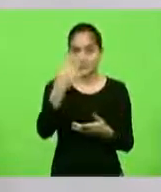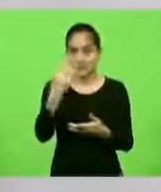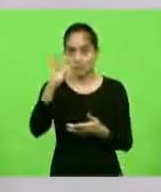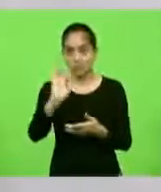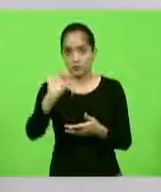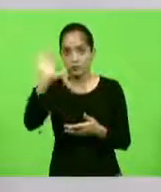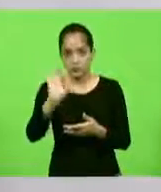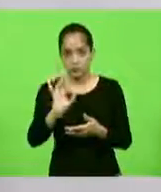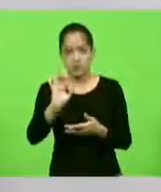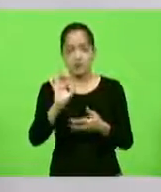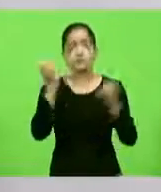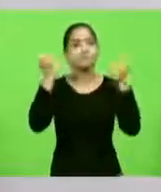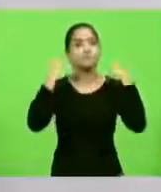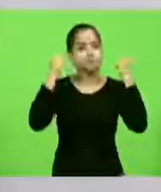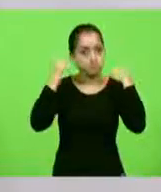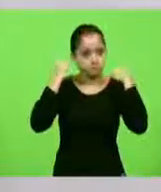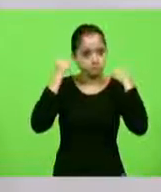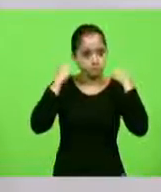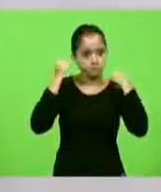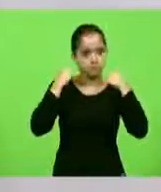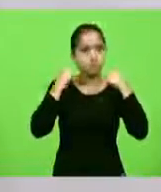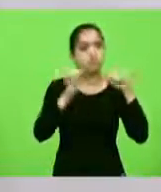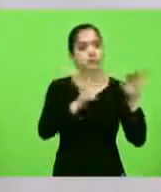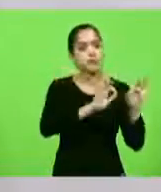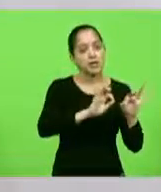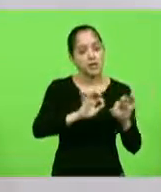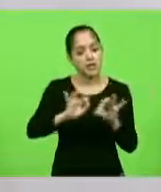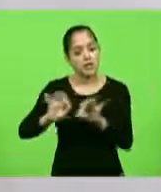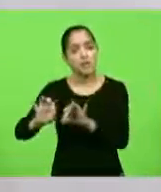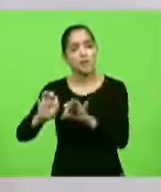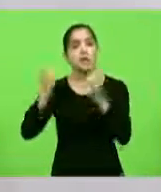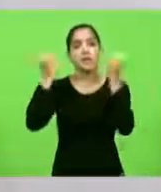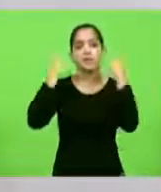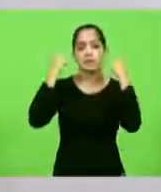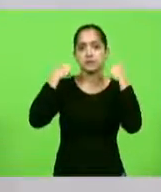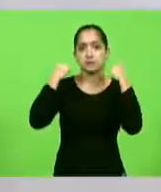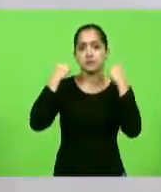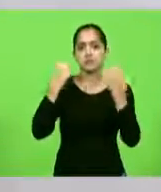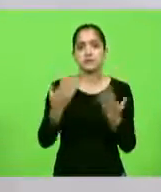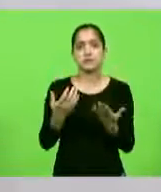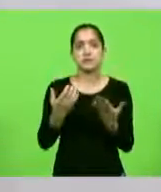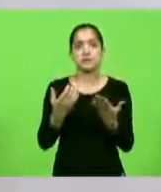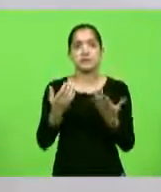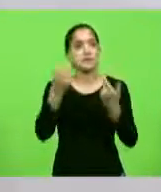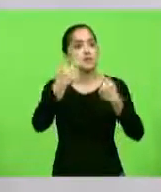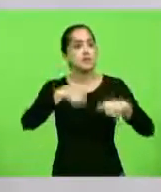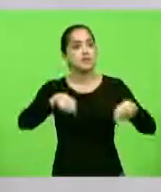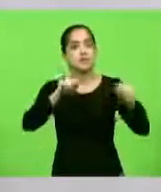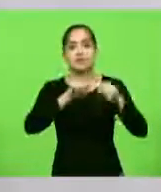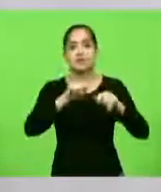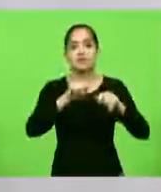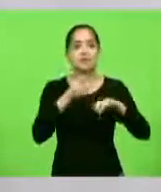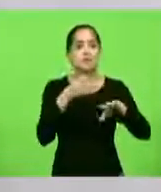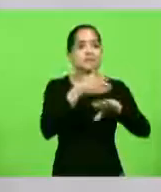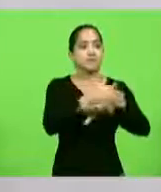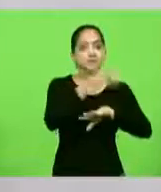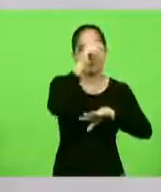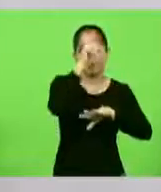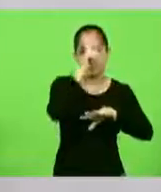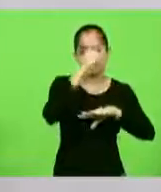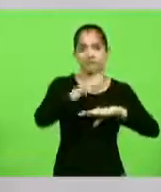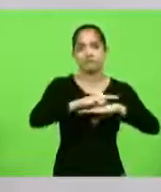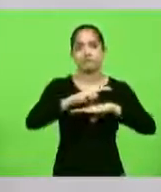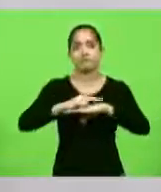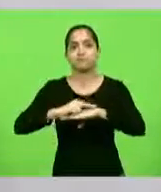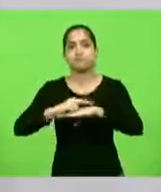praticantes de forma moderada de atividade física, exercício físico, não precisaram de um leito de enfermaria, de semi